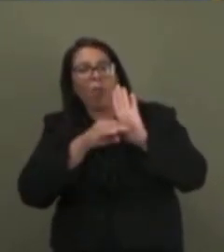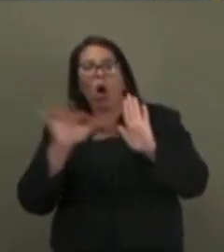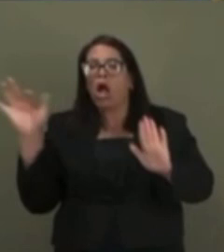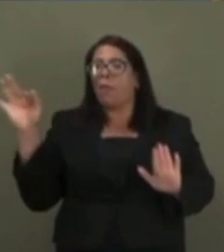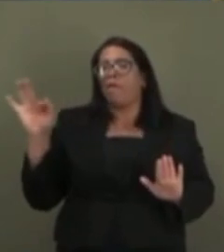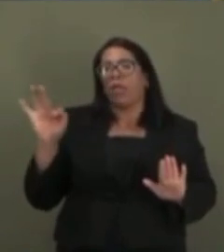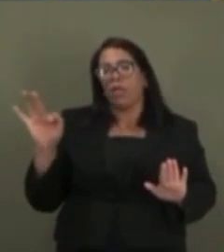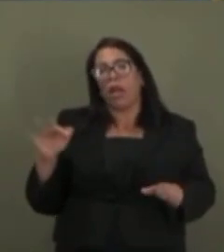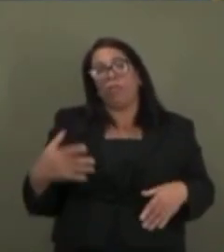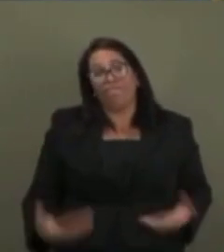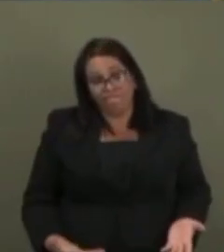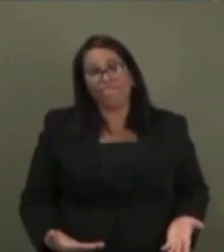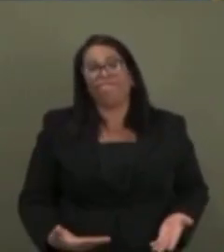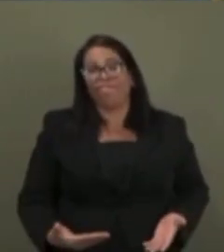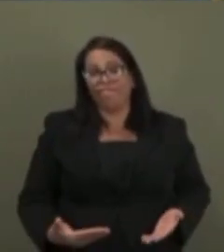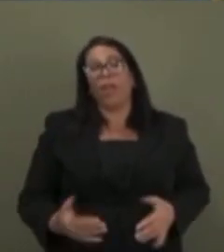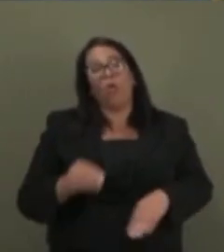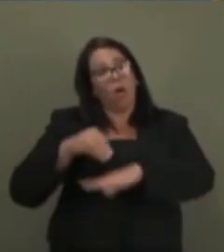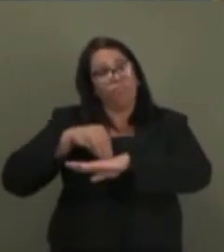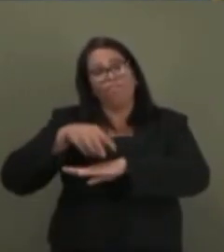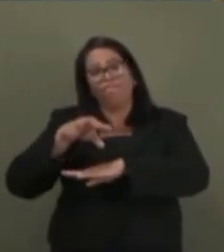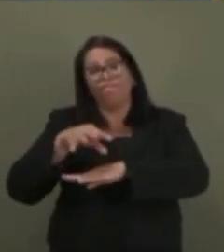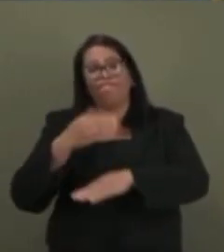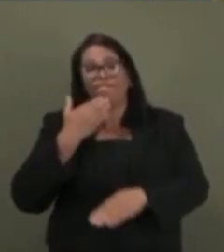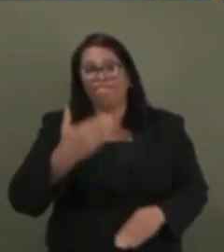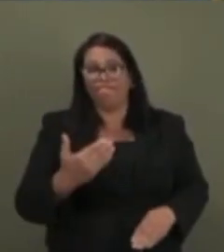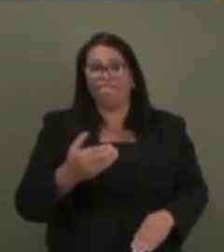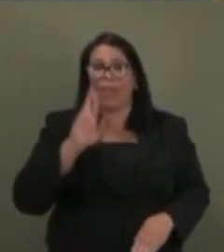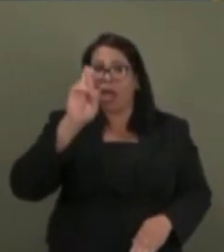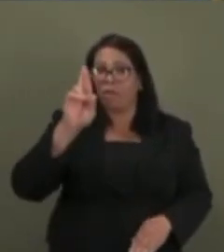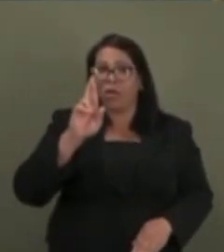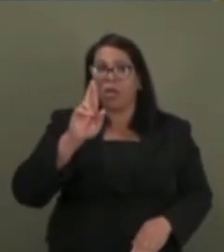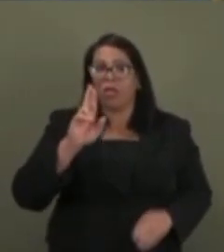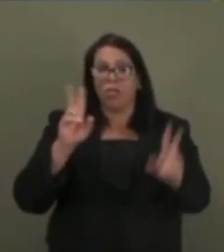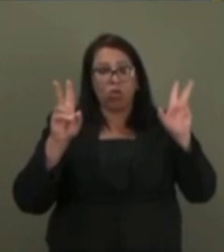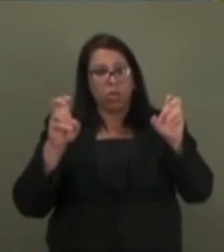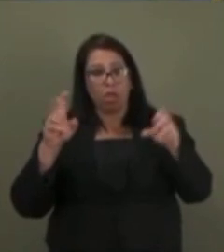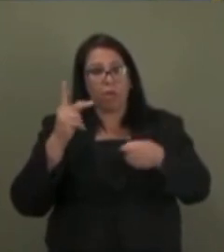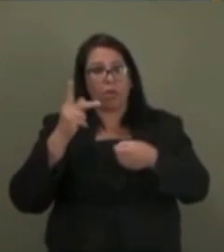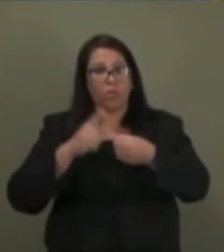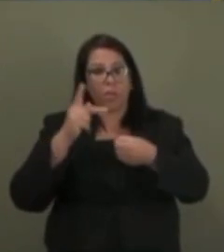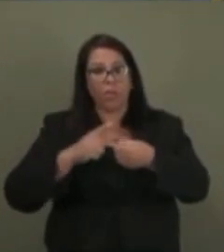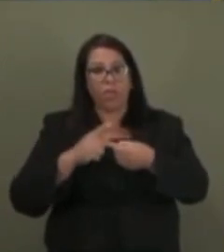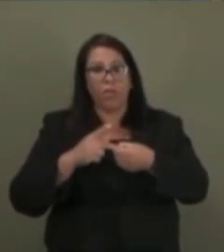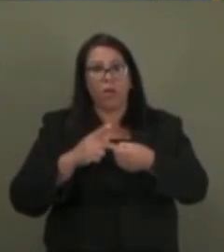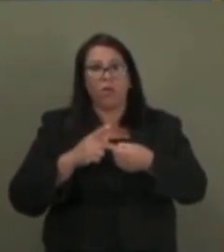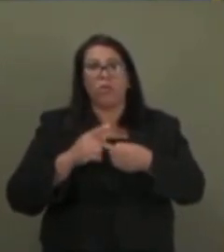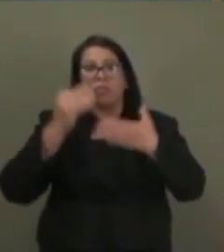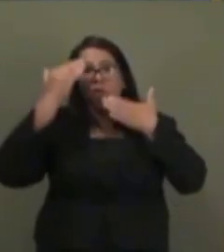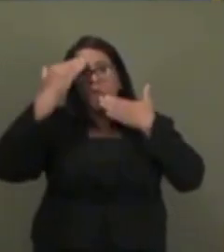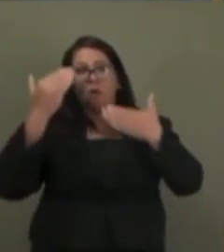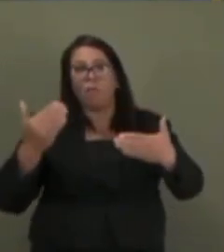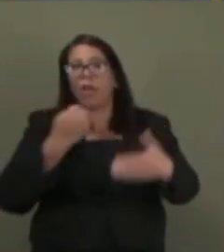Então, queria aqui deixar a minha referência com relação a esse tema e deixar o meu muito obrigado e um